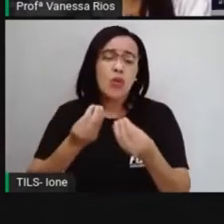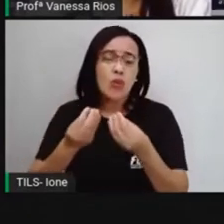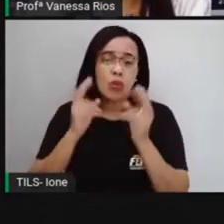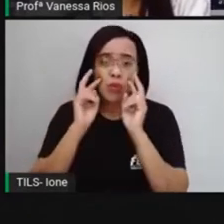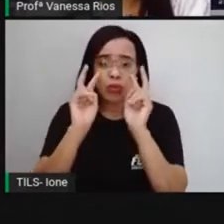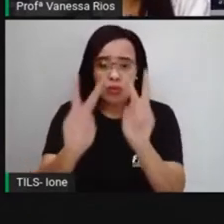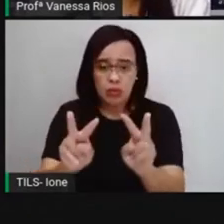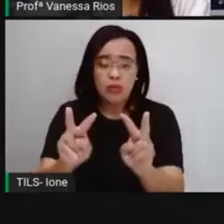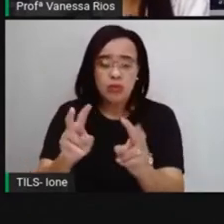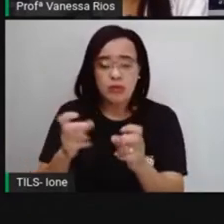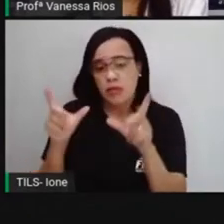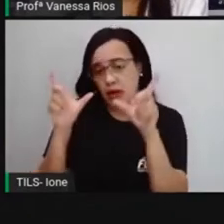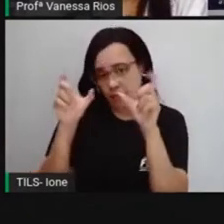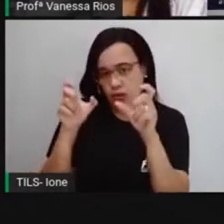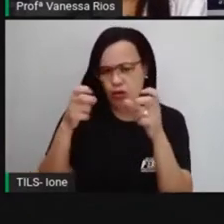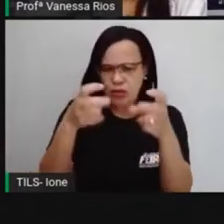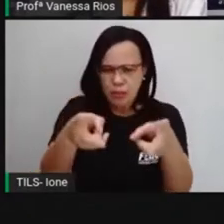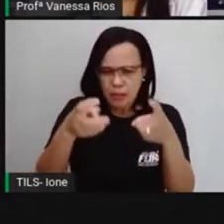O que é que você percebe?